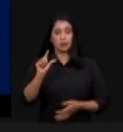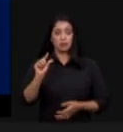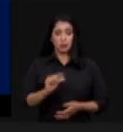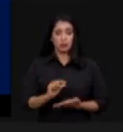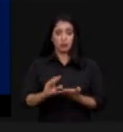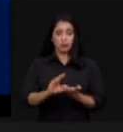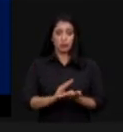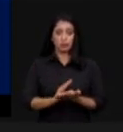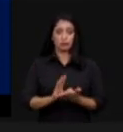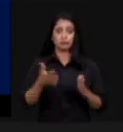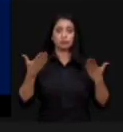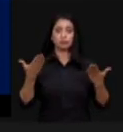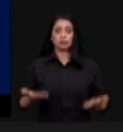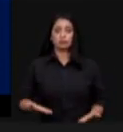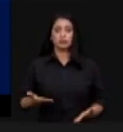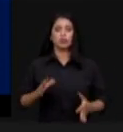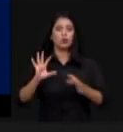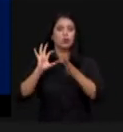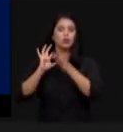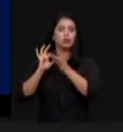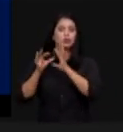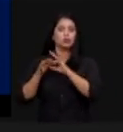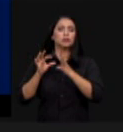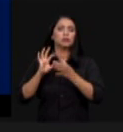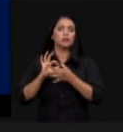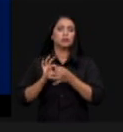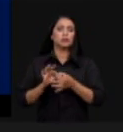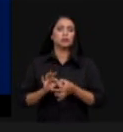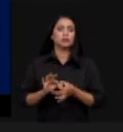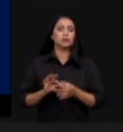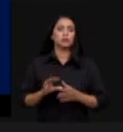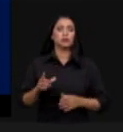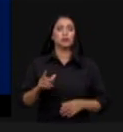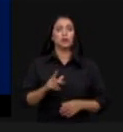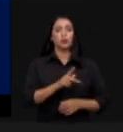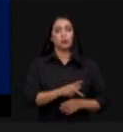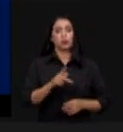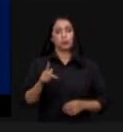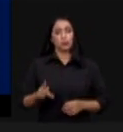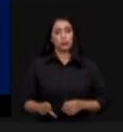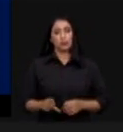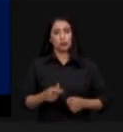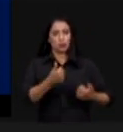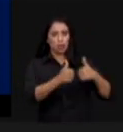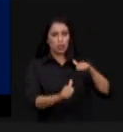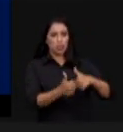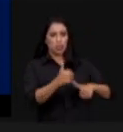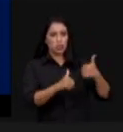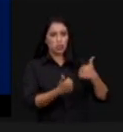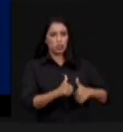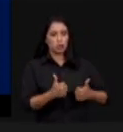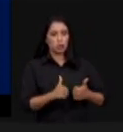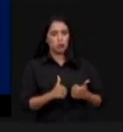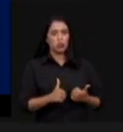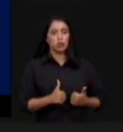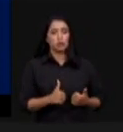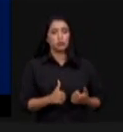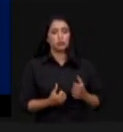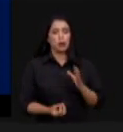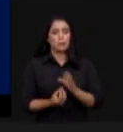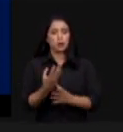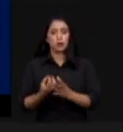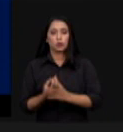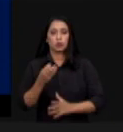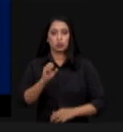contextualizando, o professor Caio Carbonari, da Unesp de Botucatu, analisou a produção de soja no Brasil e nos Estados Unidos,